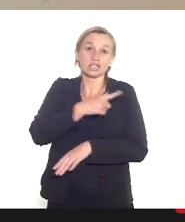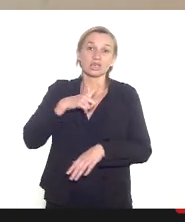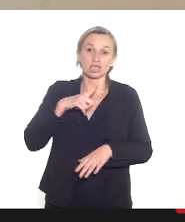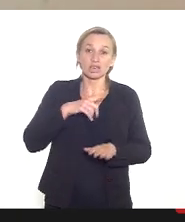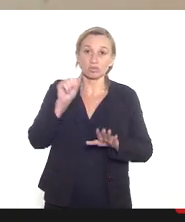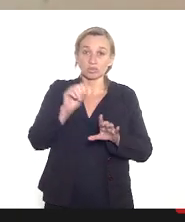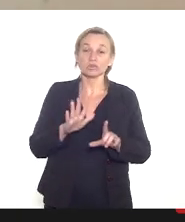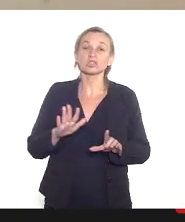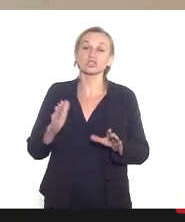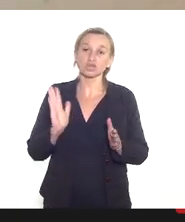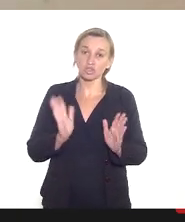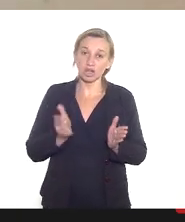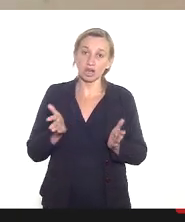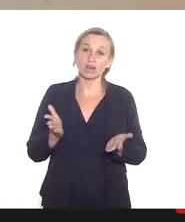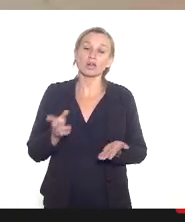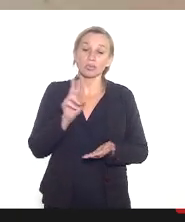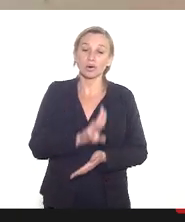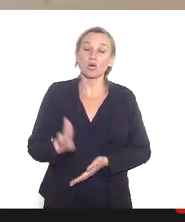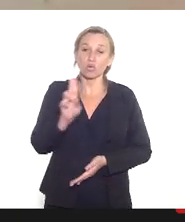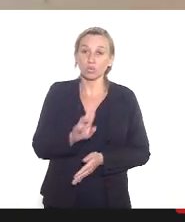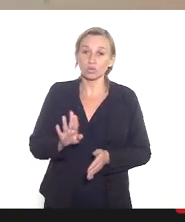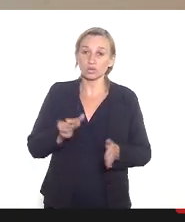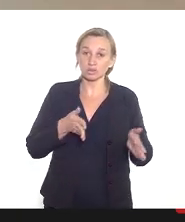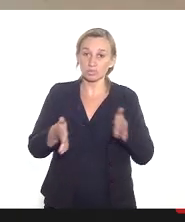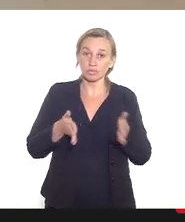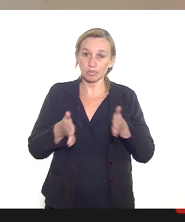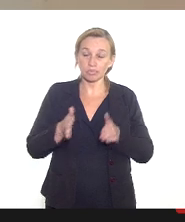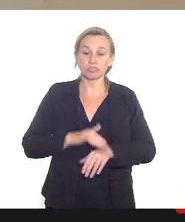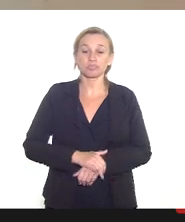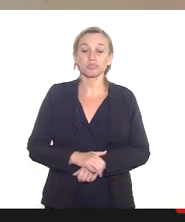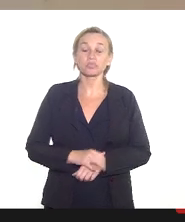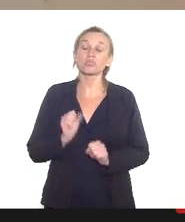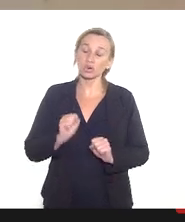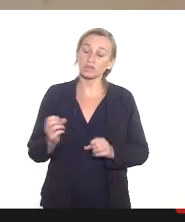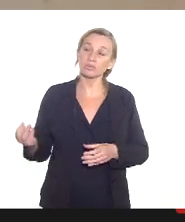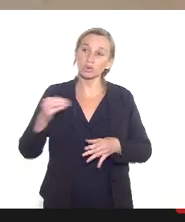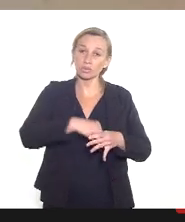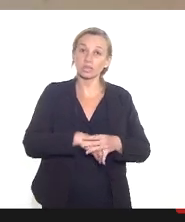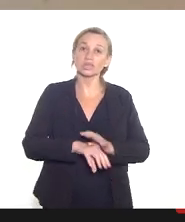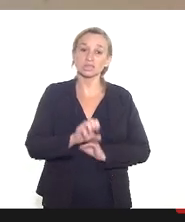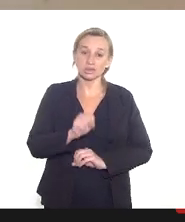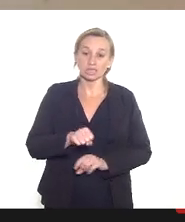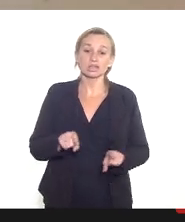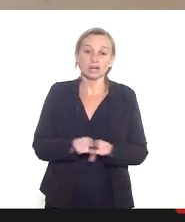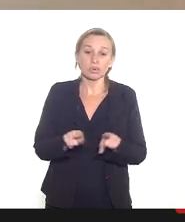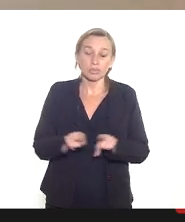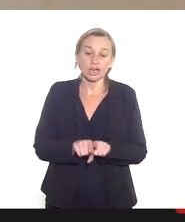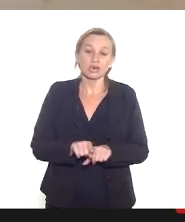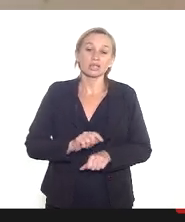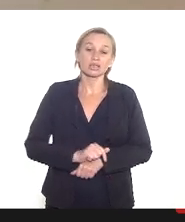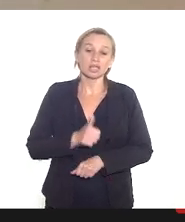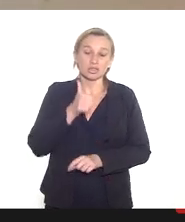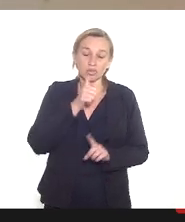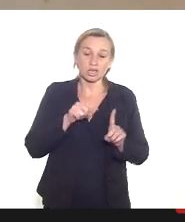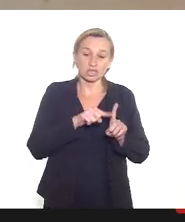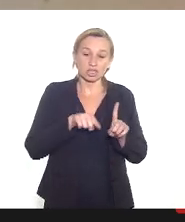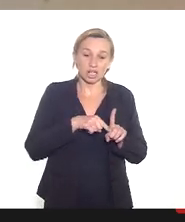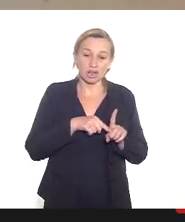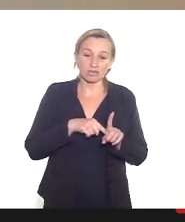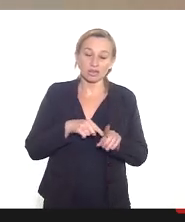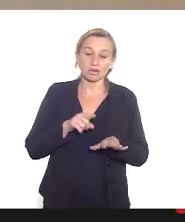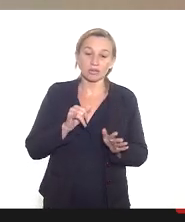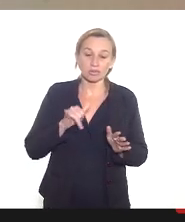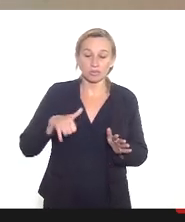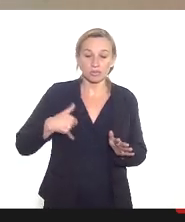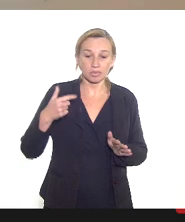plataforma comprovada para uso nessa faixa etária e aí poderia-se incluir também as as gestantes tá